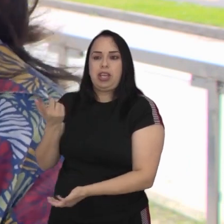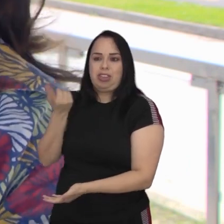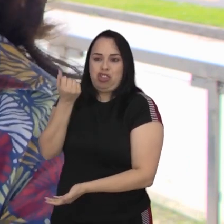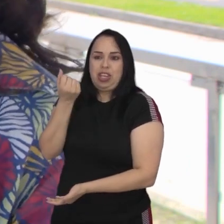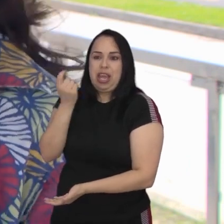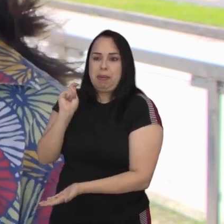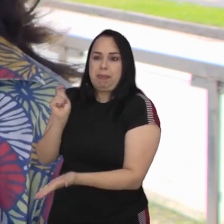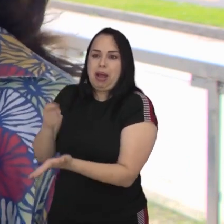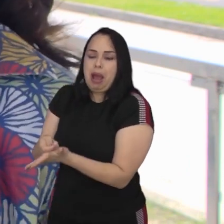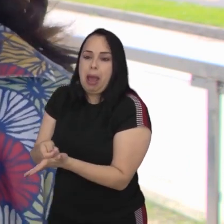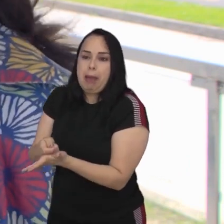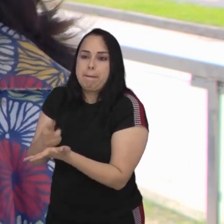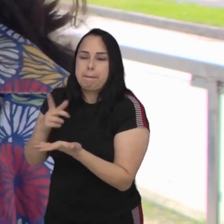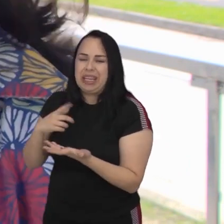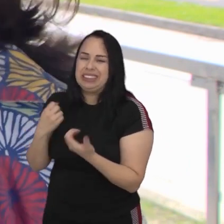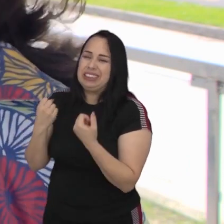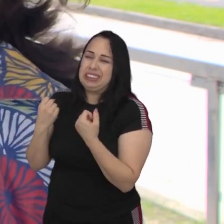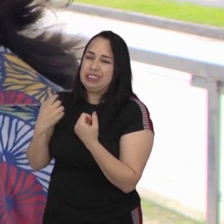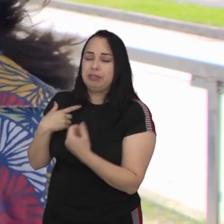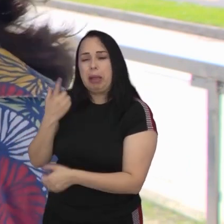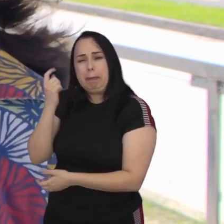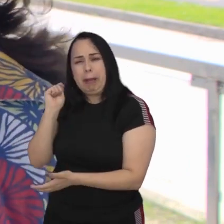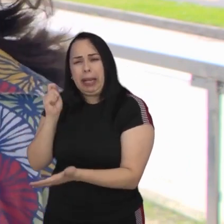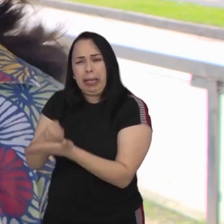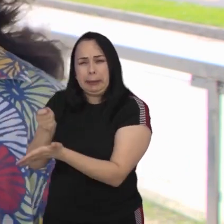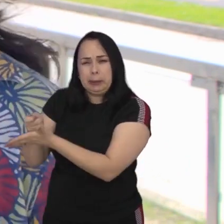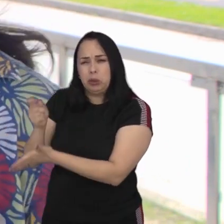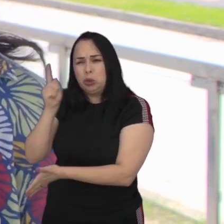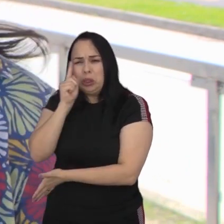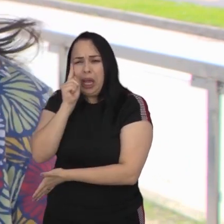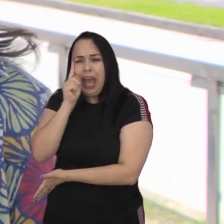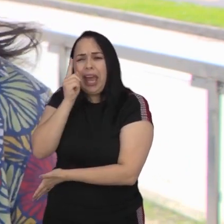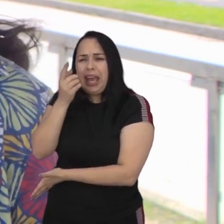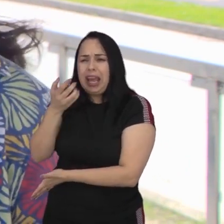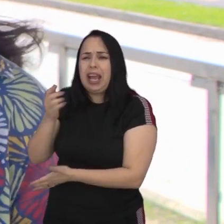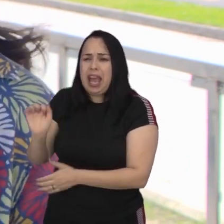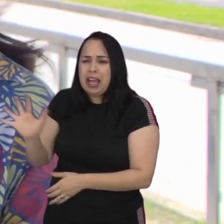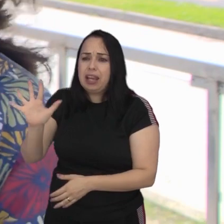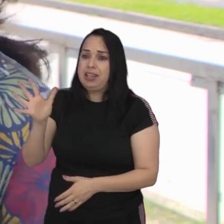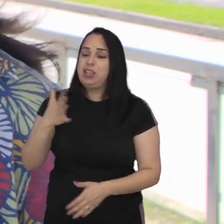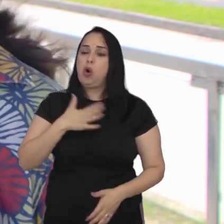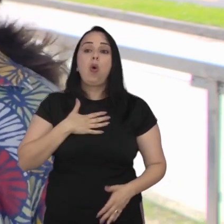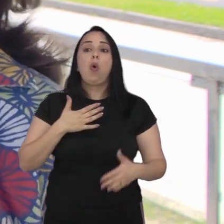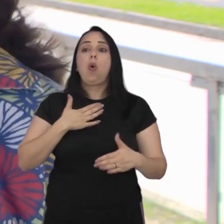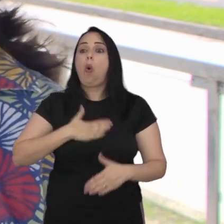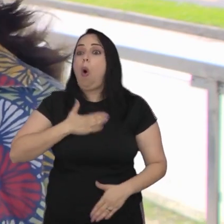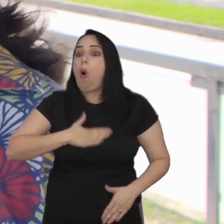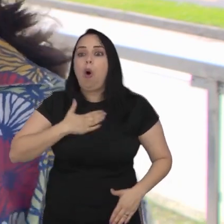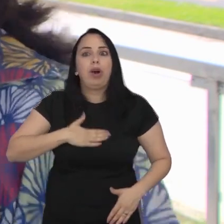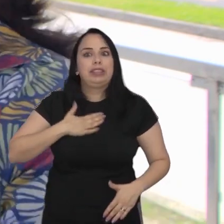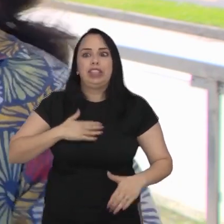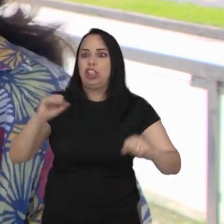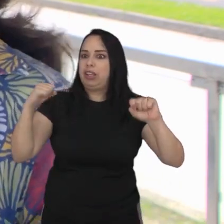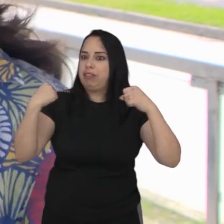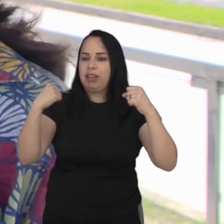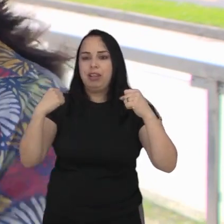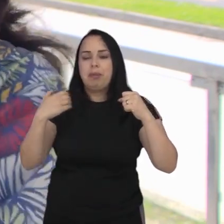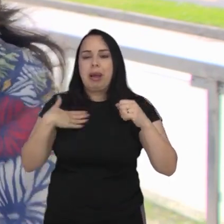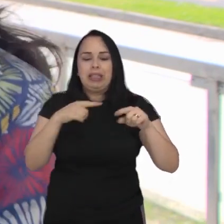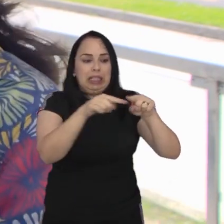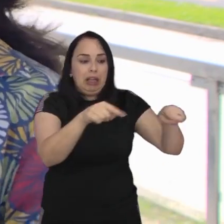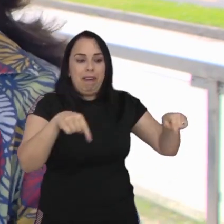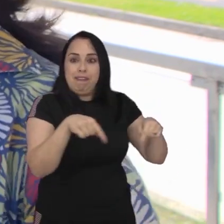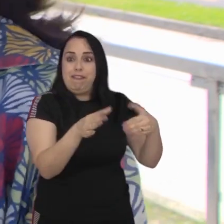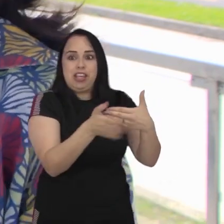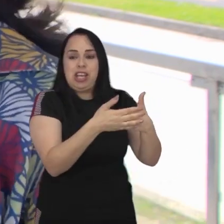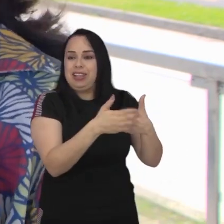o passe do estudante ele ia pesar e eu sempre gostei de fazer atividade física e livre não ir